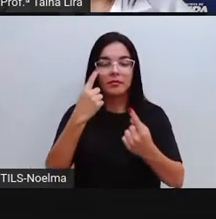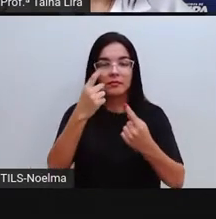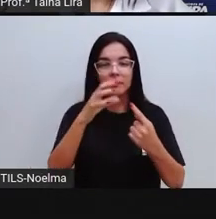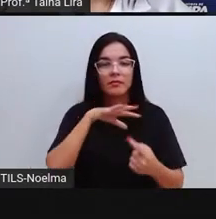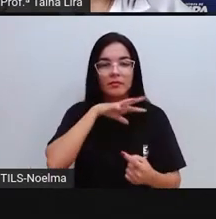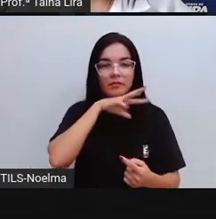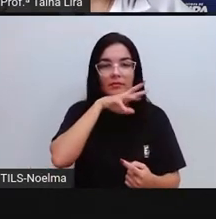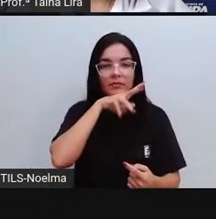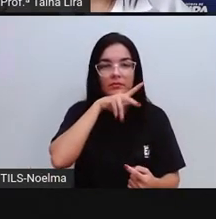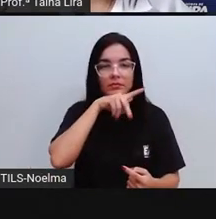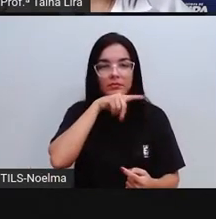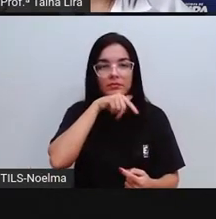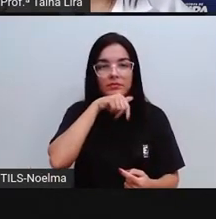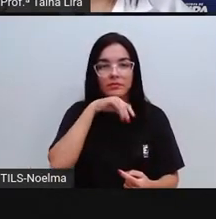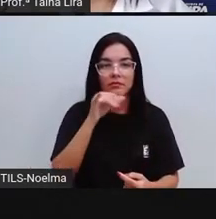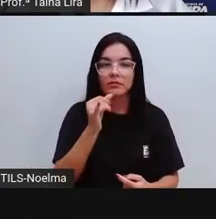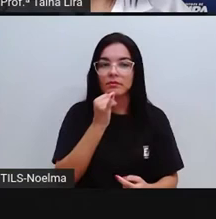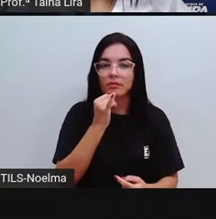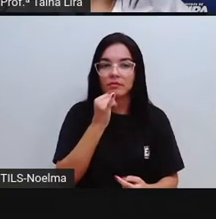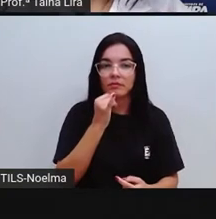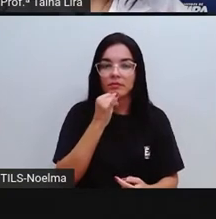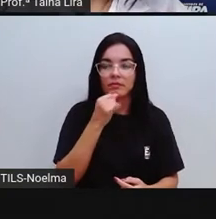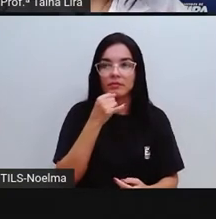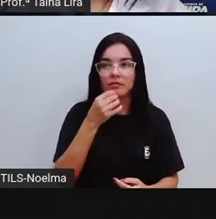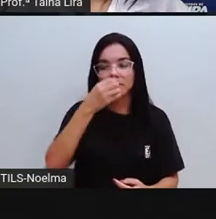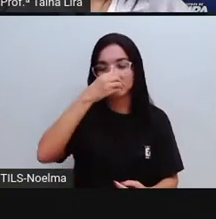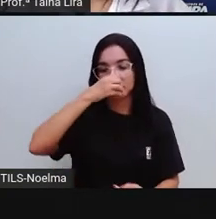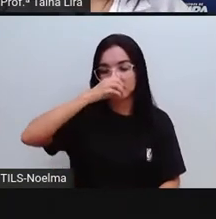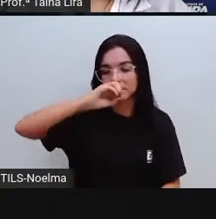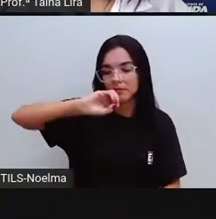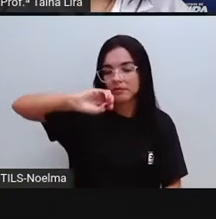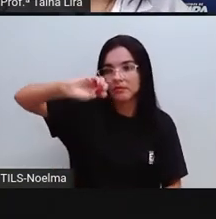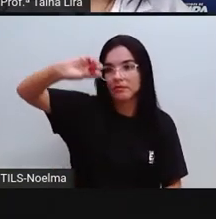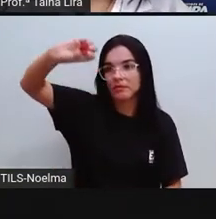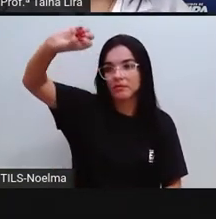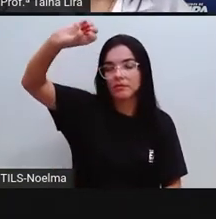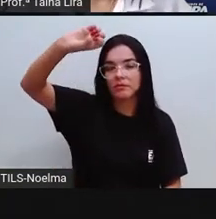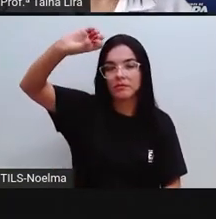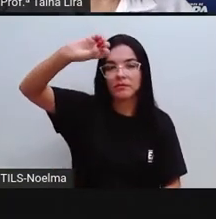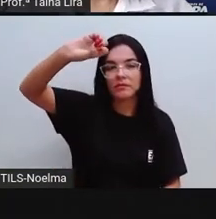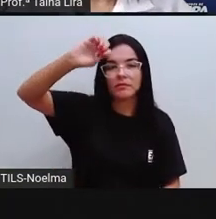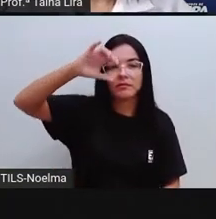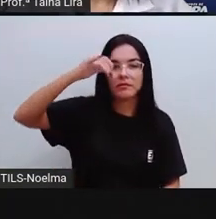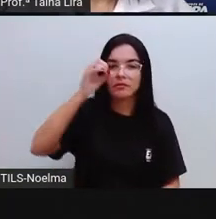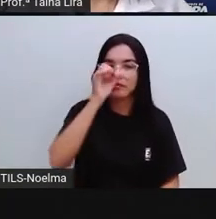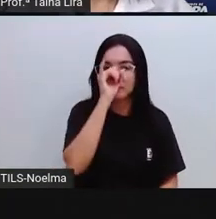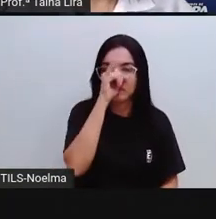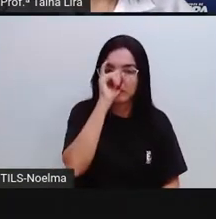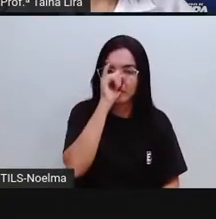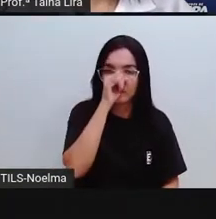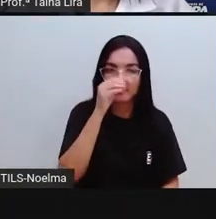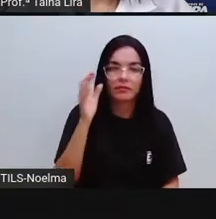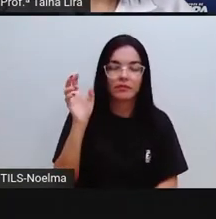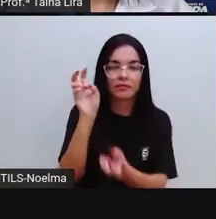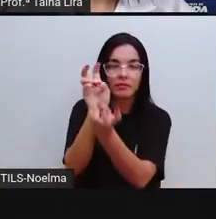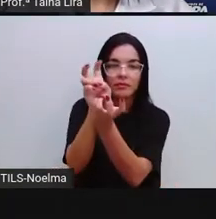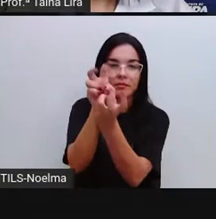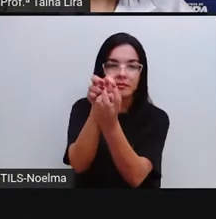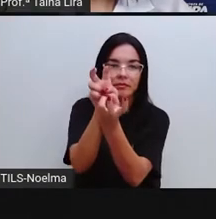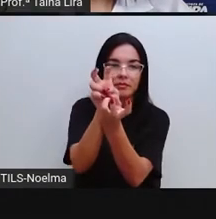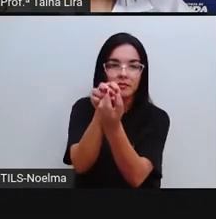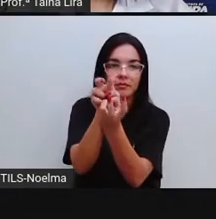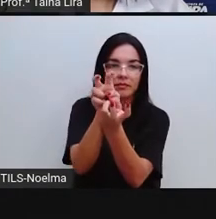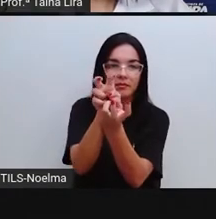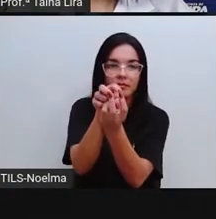selvagens, como, por exemplo, os elefantes, os javalis, os hipopótamos, que são ali animais